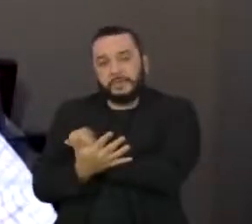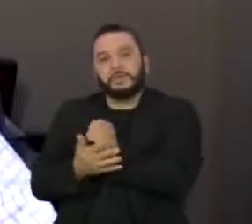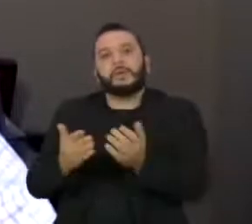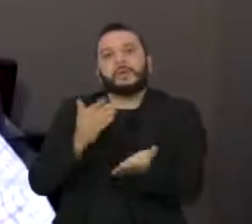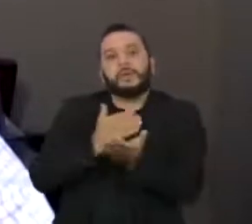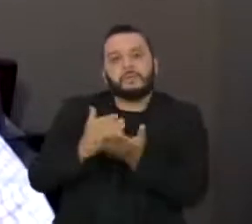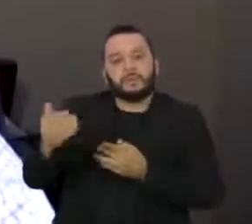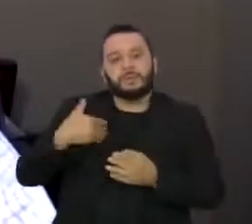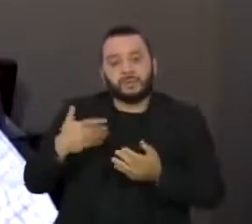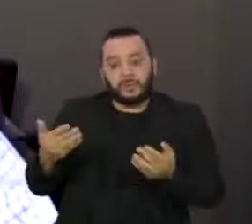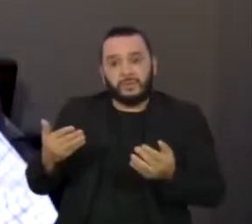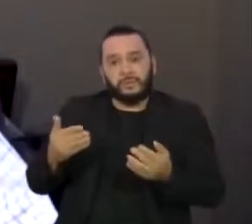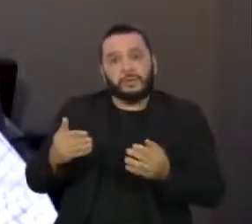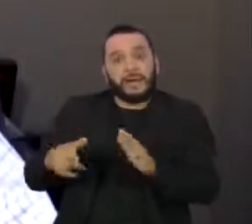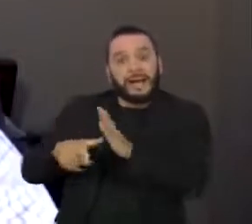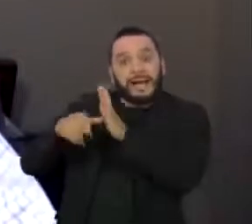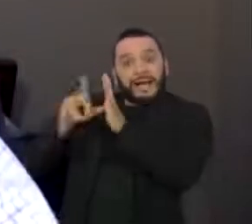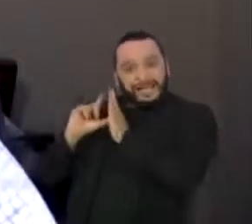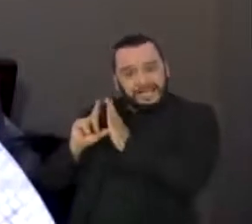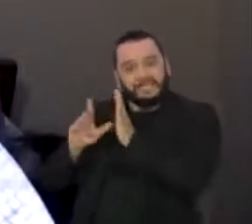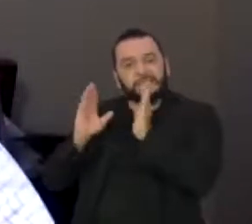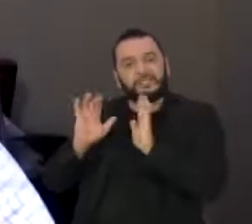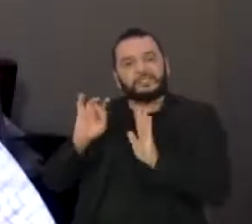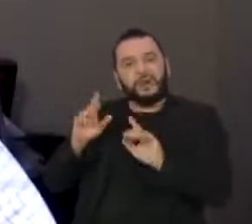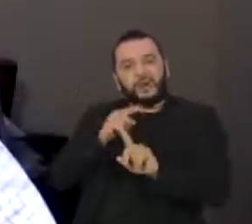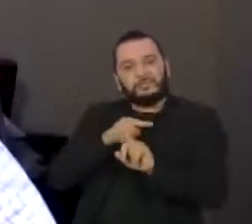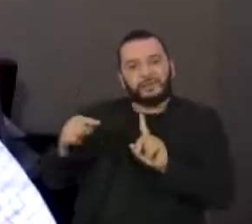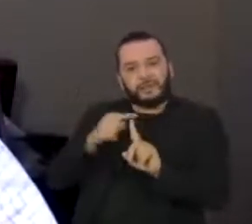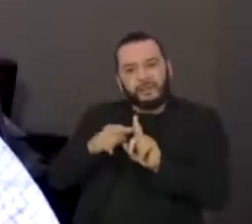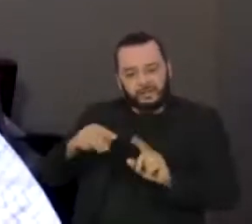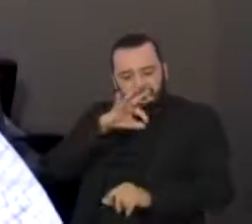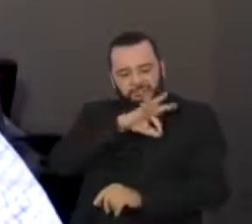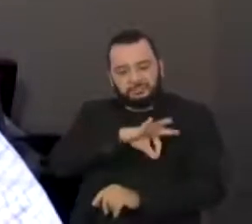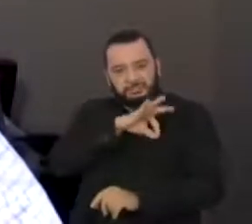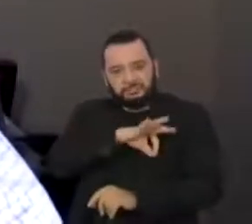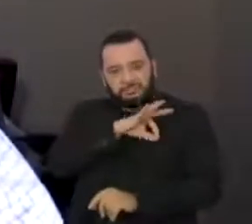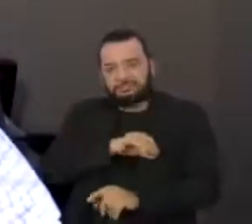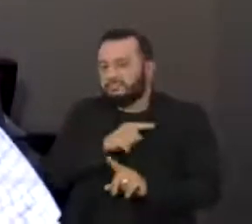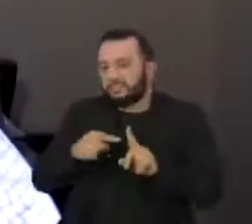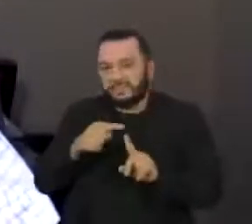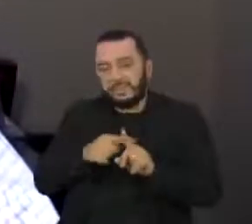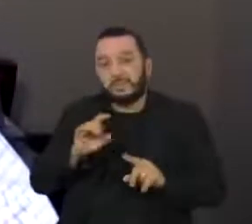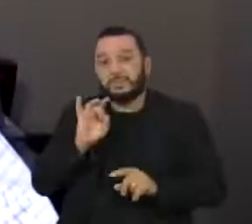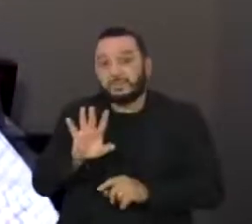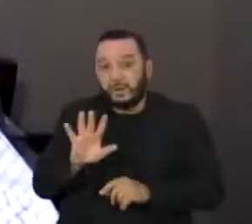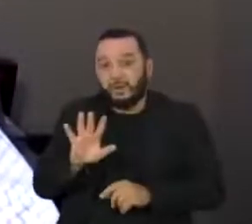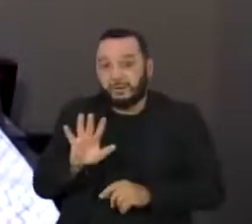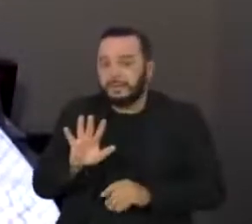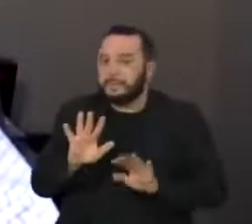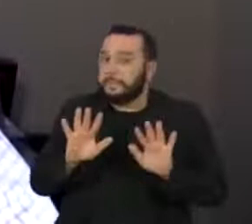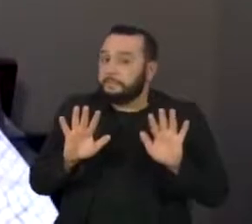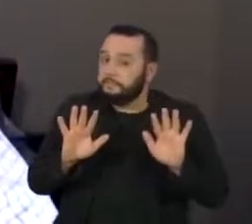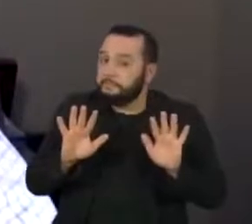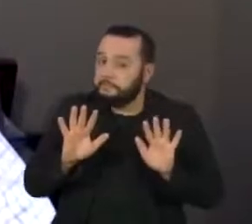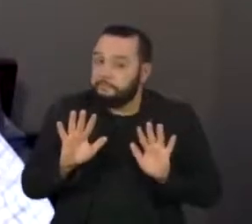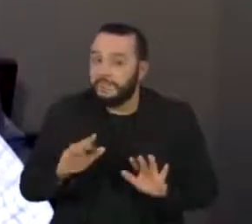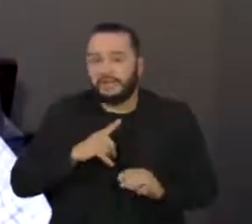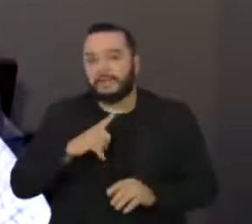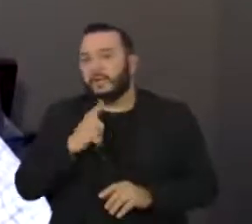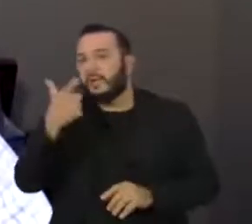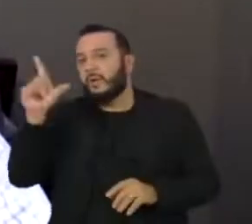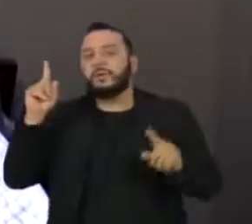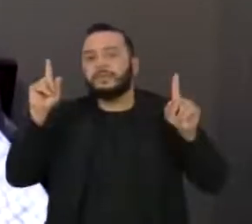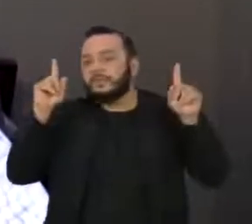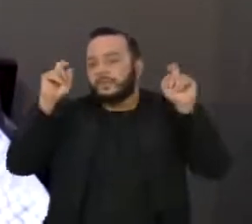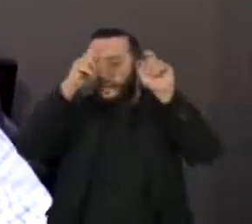renda que recebiam antes da pandemia. Porém, ela ainda encontra muitas dificuldades,